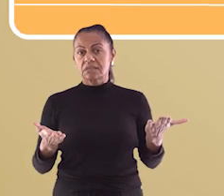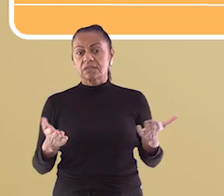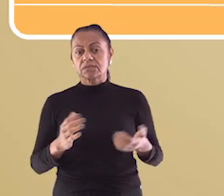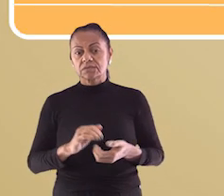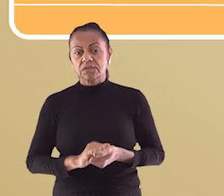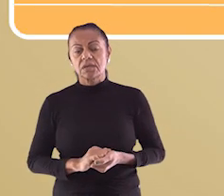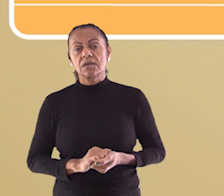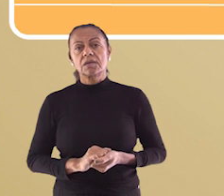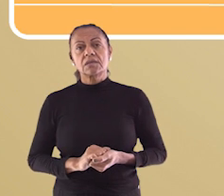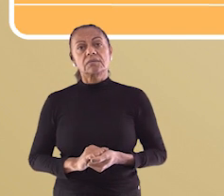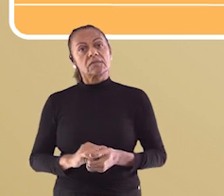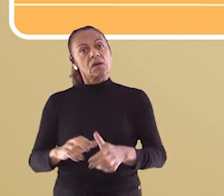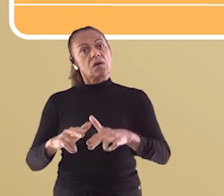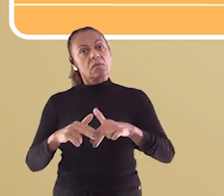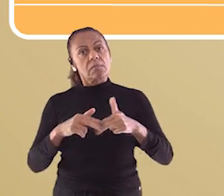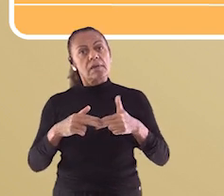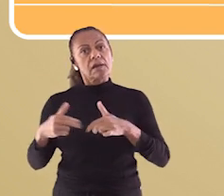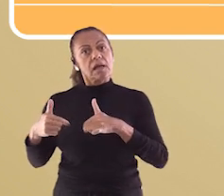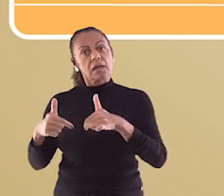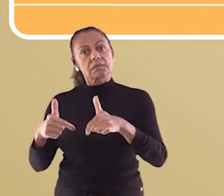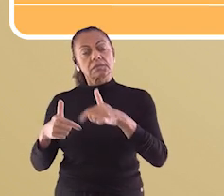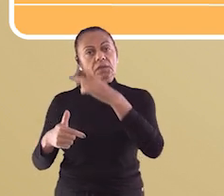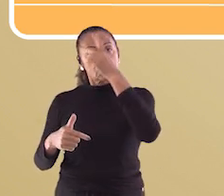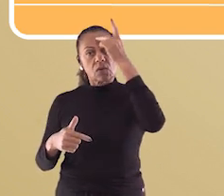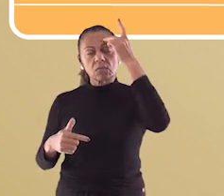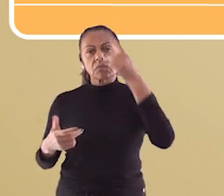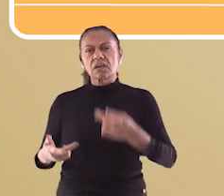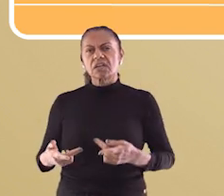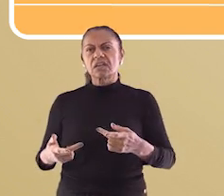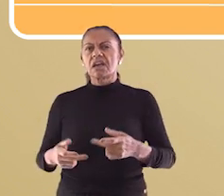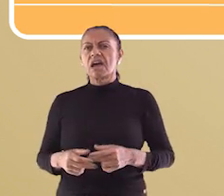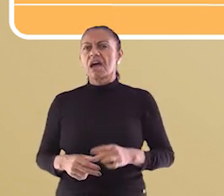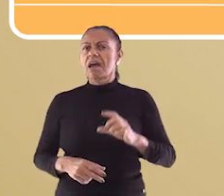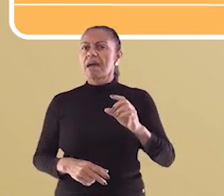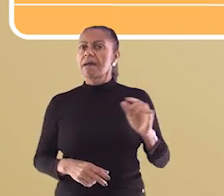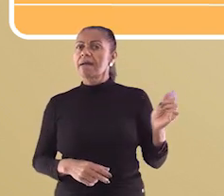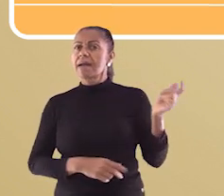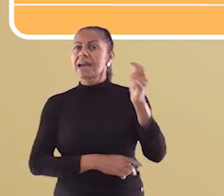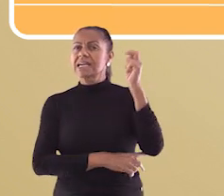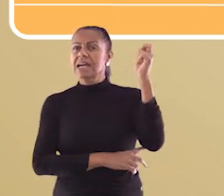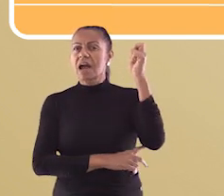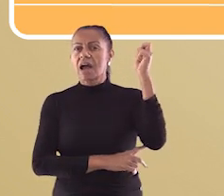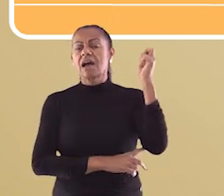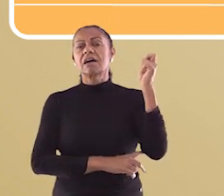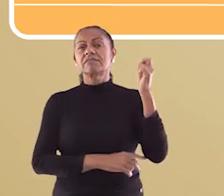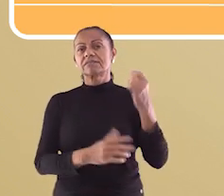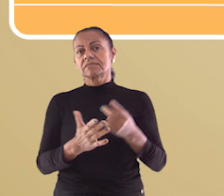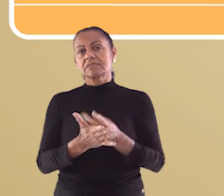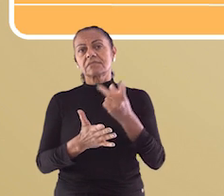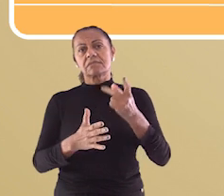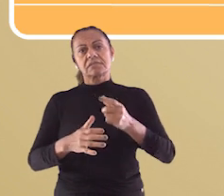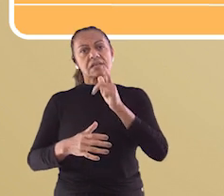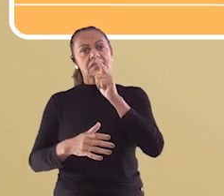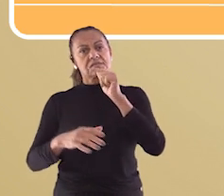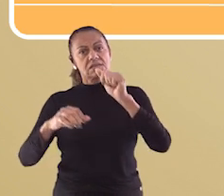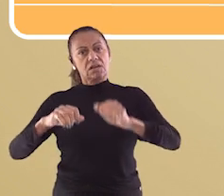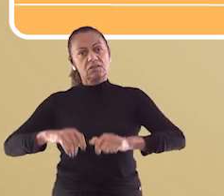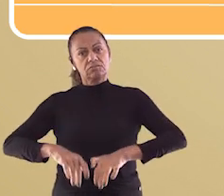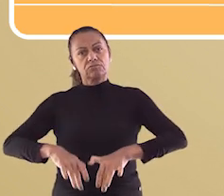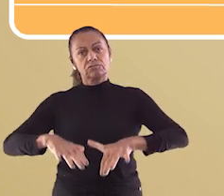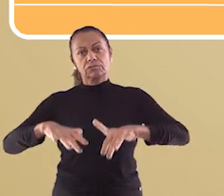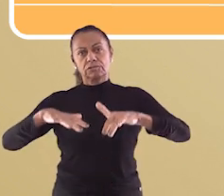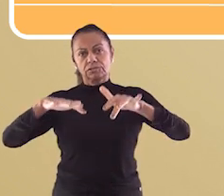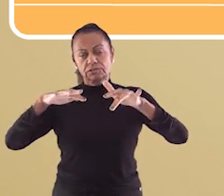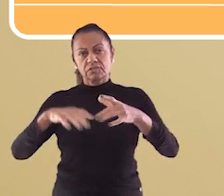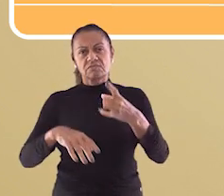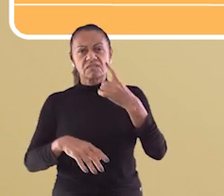causada por esse tipo de desmatamento, talvez seja um dos mais graves impactos ambientais causadores